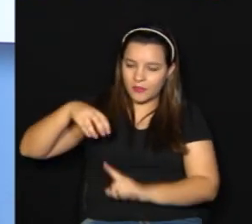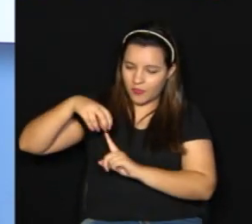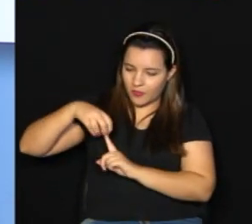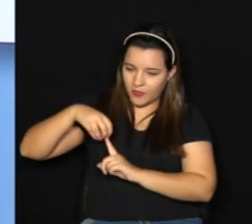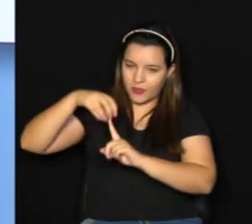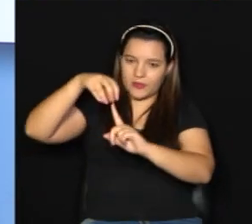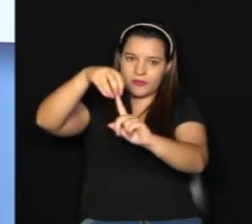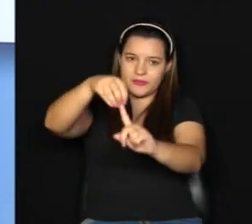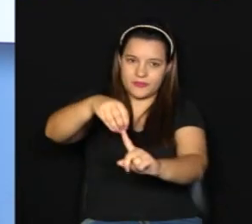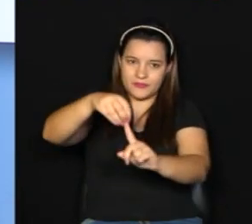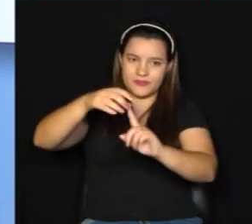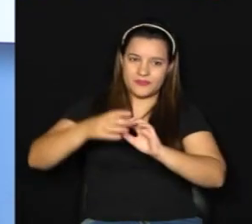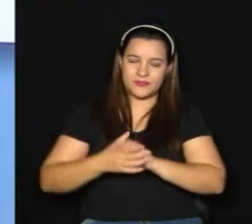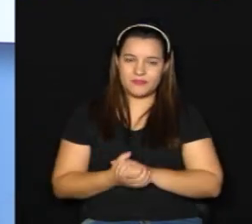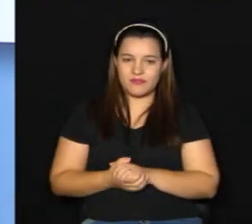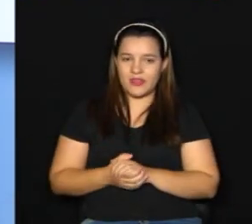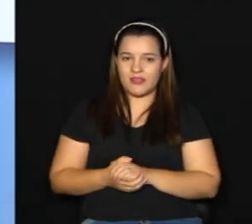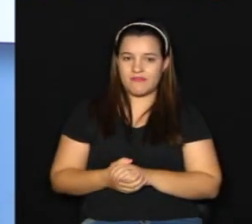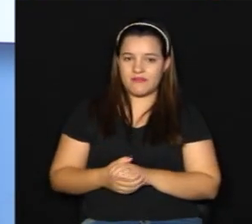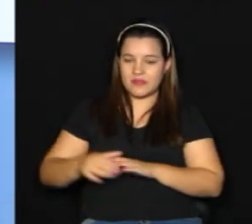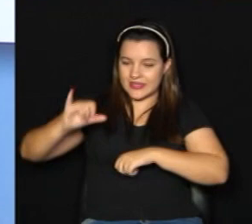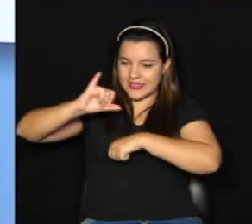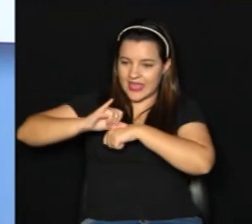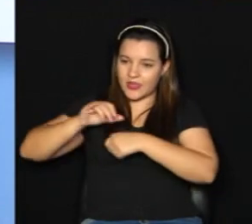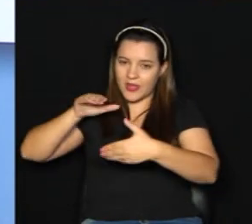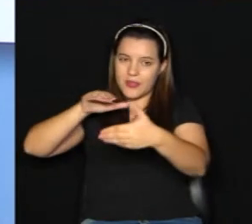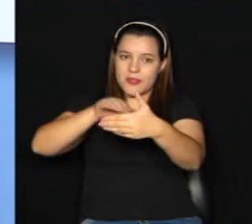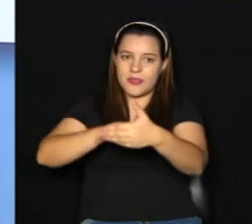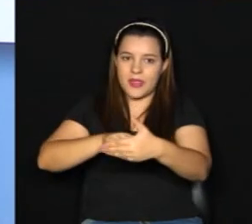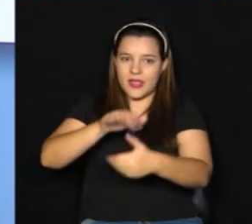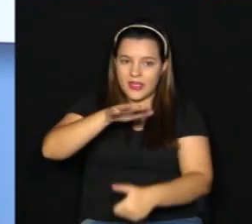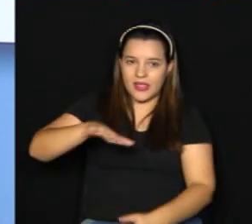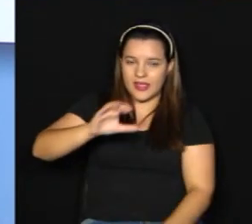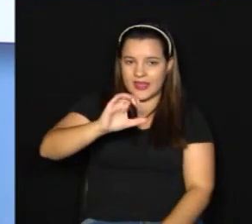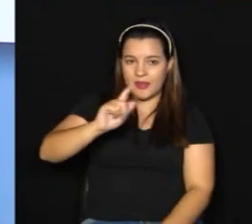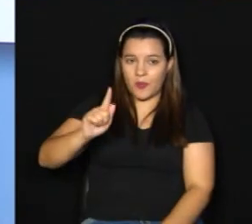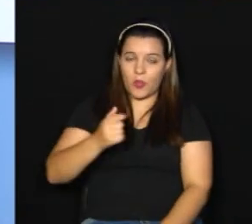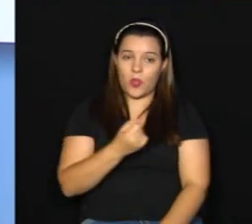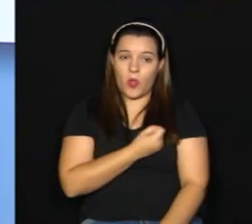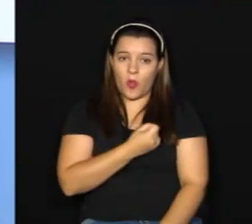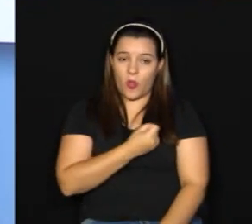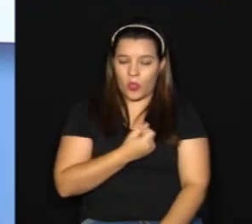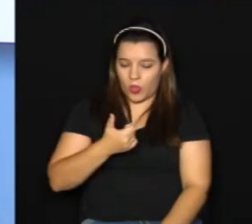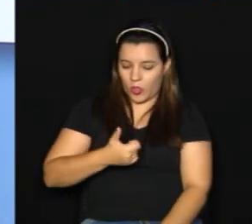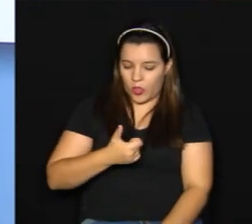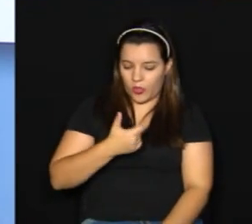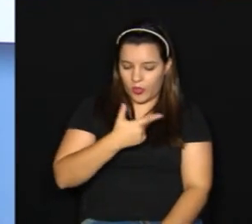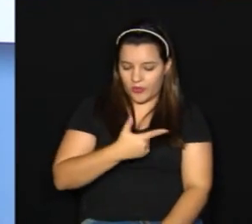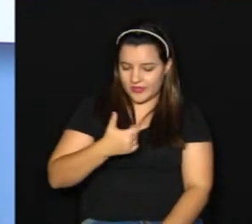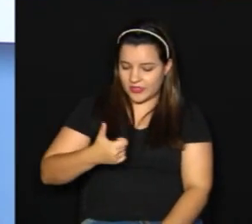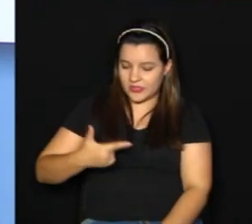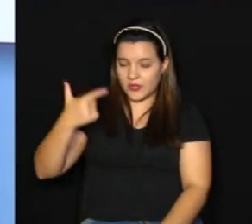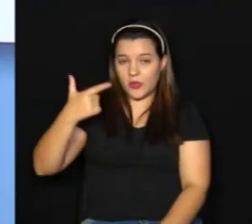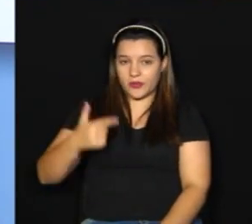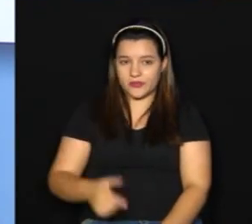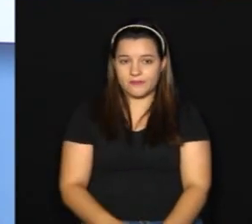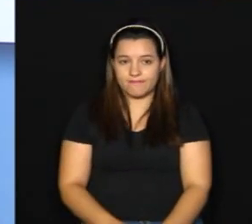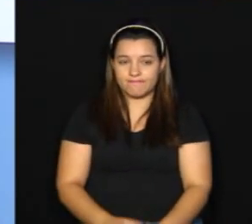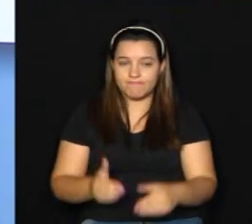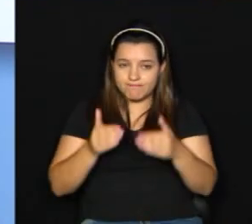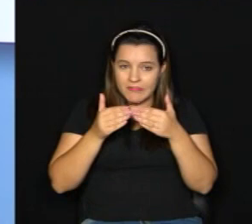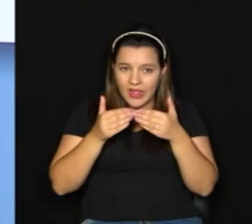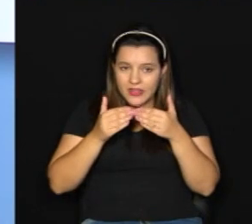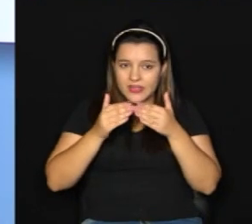central e o distrito do Campo Grande. É a linha 212 do terminal Itajaí. A liberação